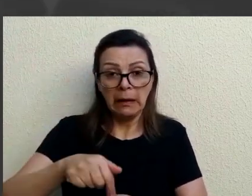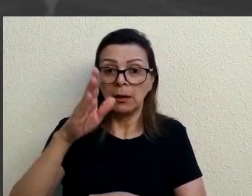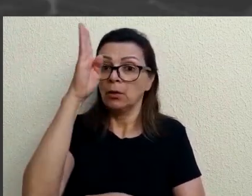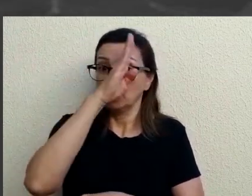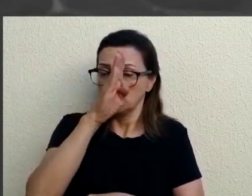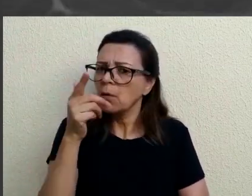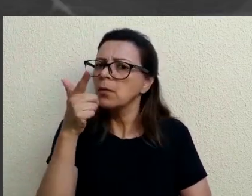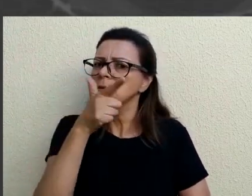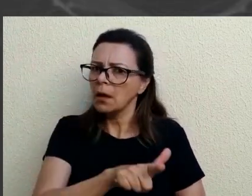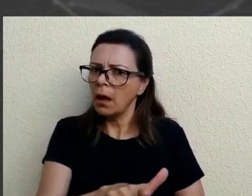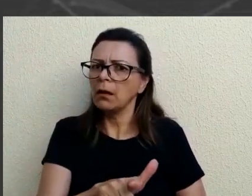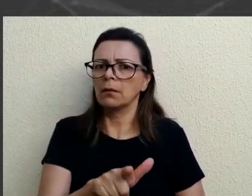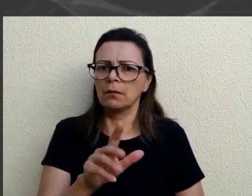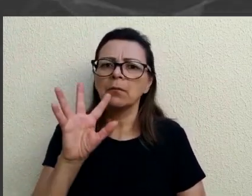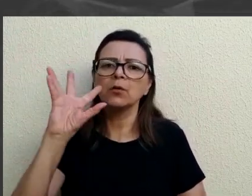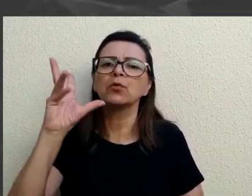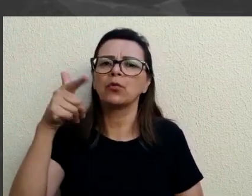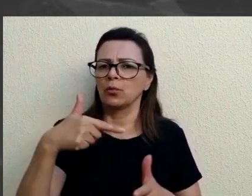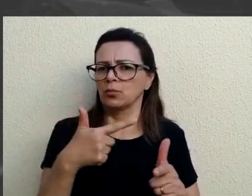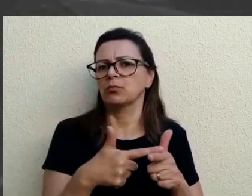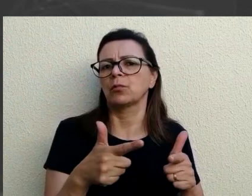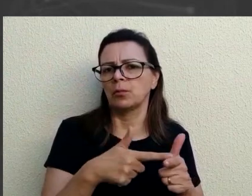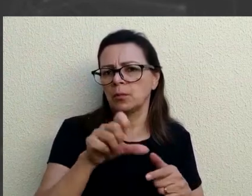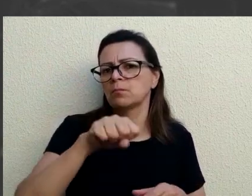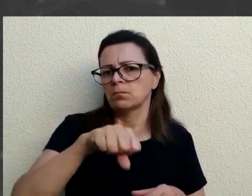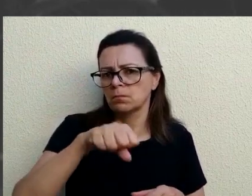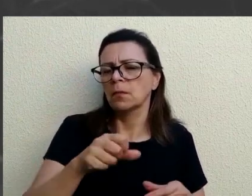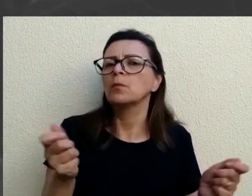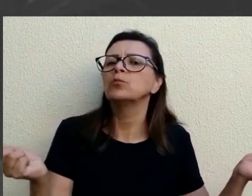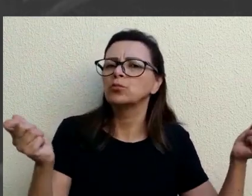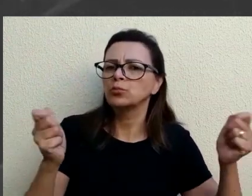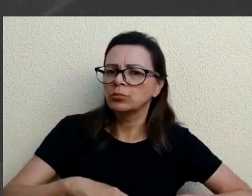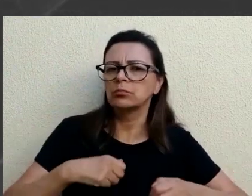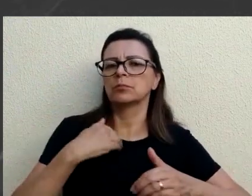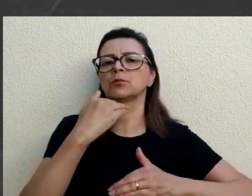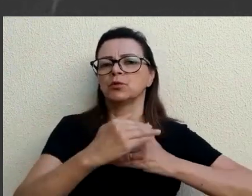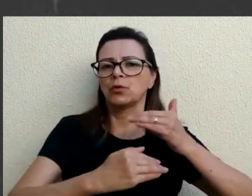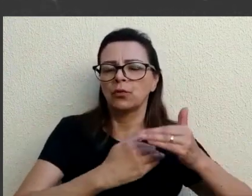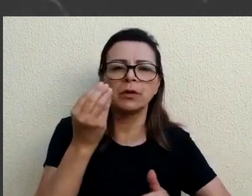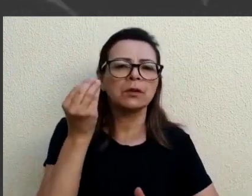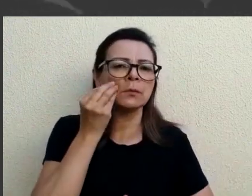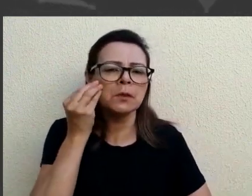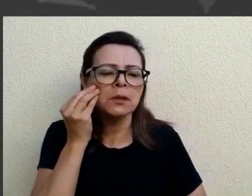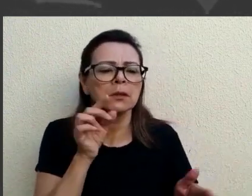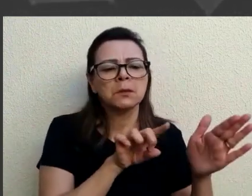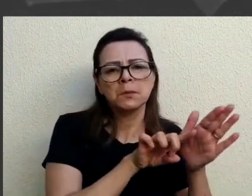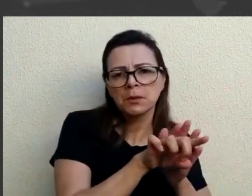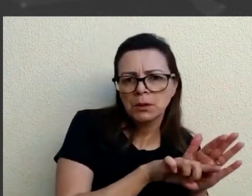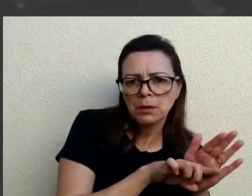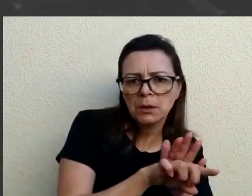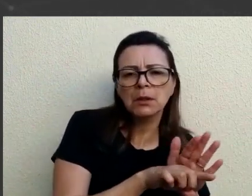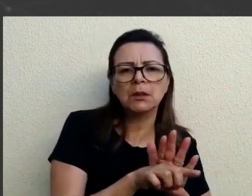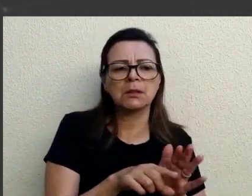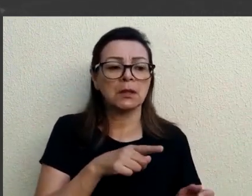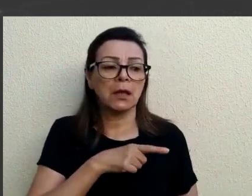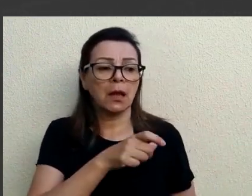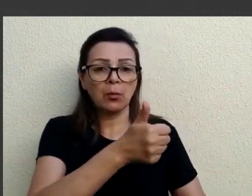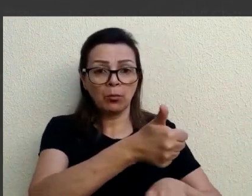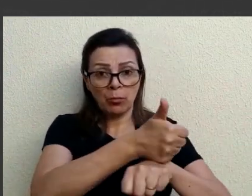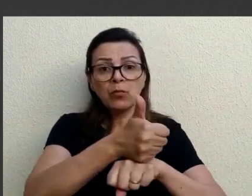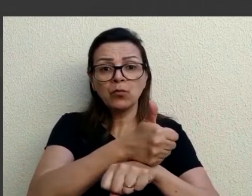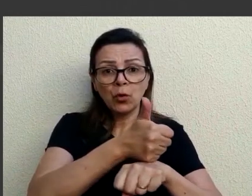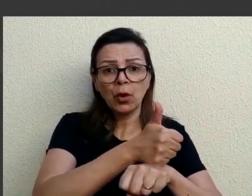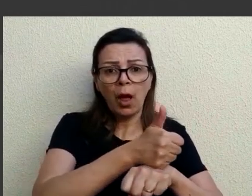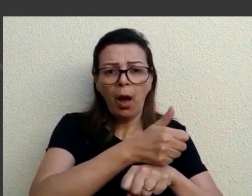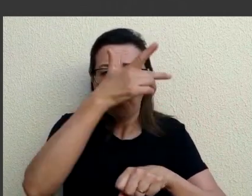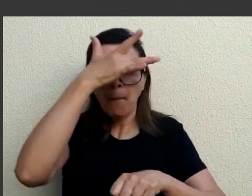menos parte dos nossos problemas internamente. A gente tem condição de desenvolver nossos próprios diagnósticos. Nós temos